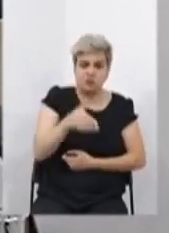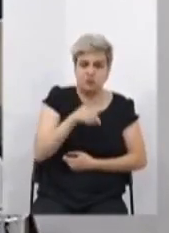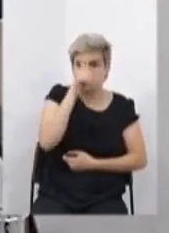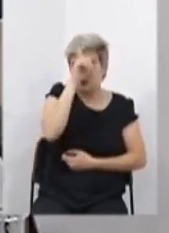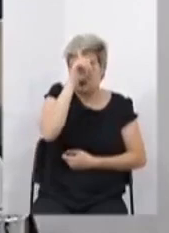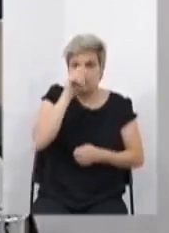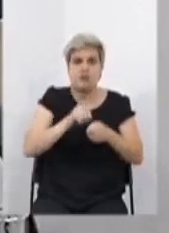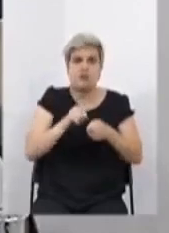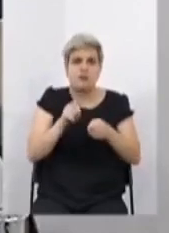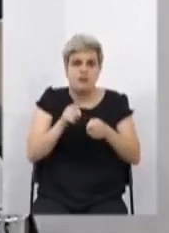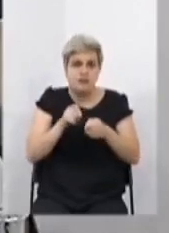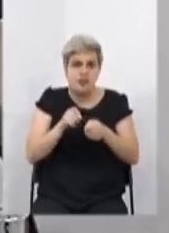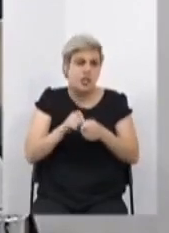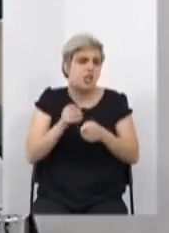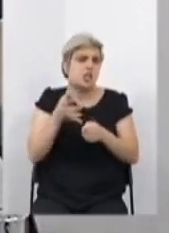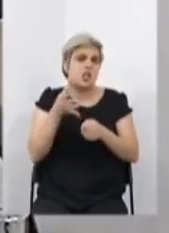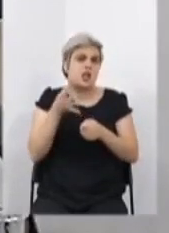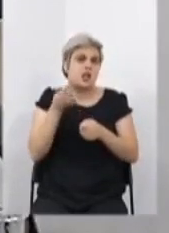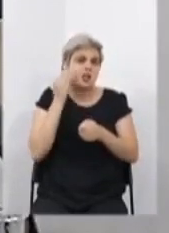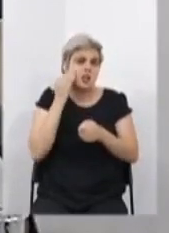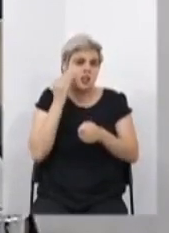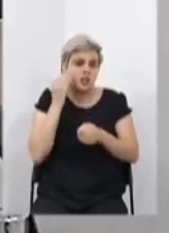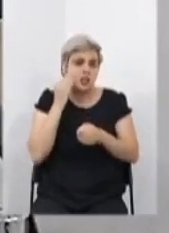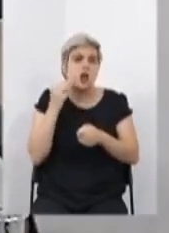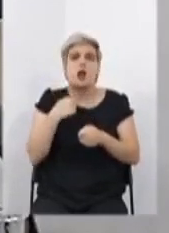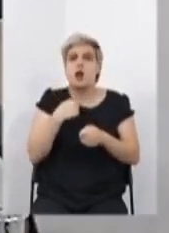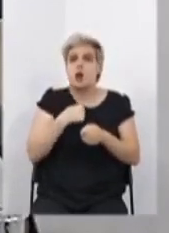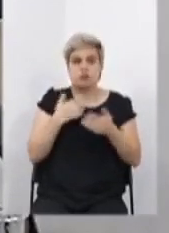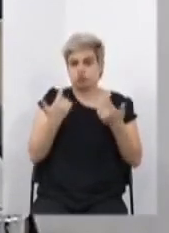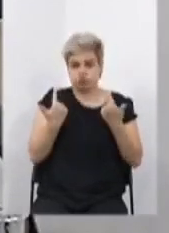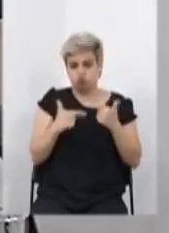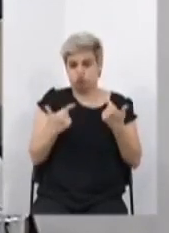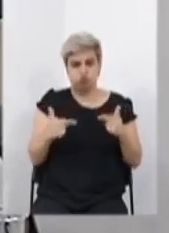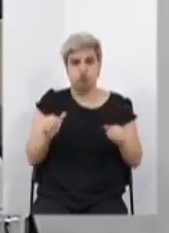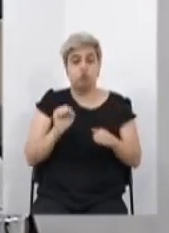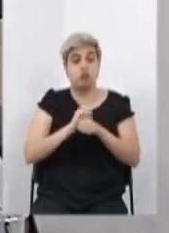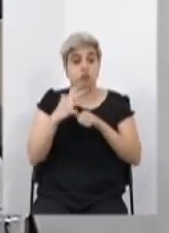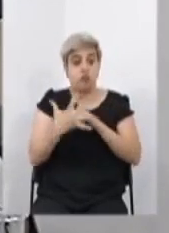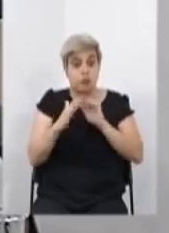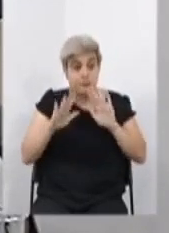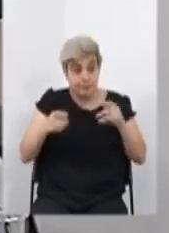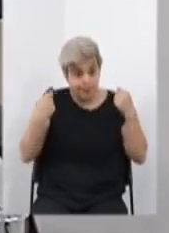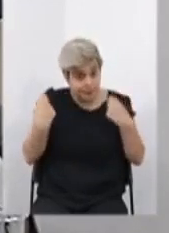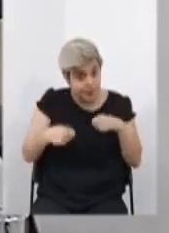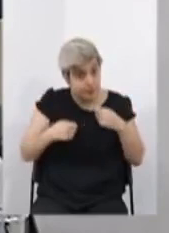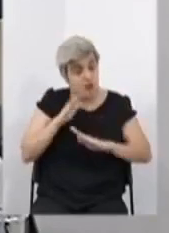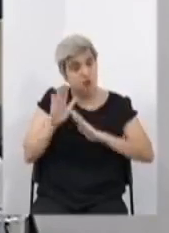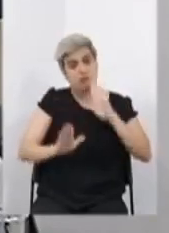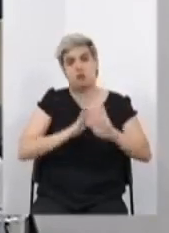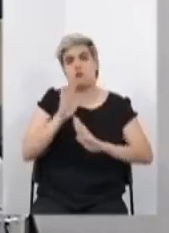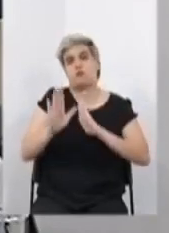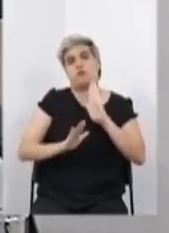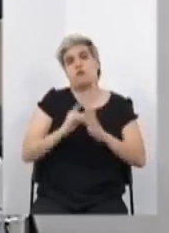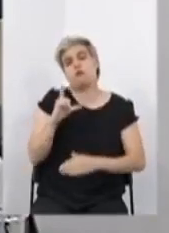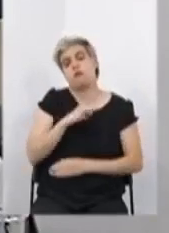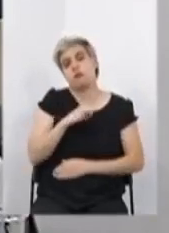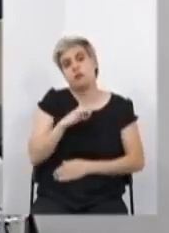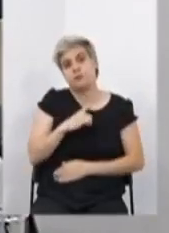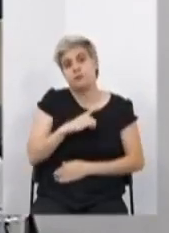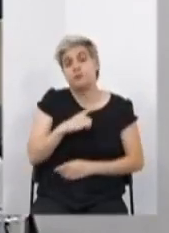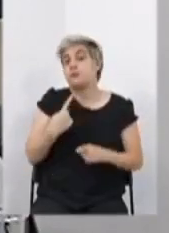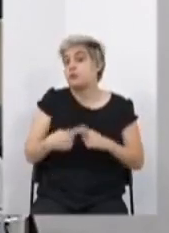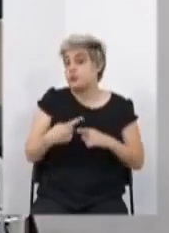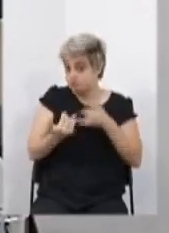fiz meu teste, e deu negativo, mas temos que nos prevenir, temos que cuidar, porque não é